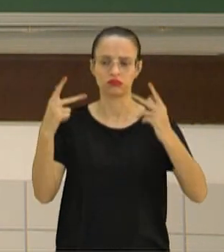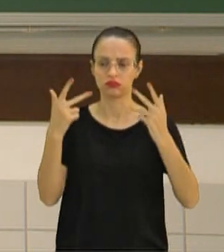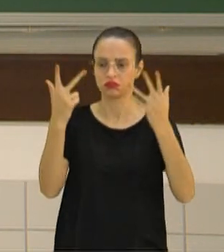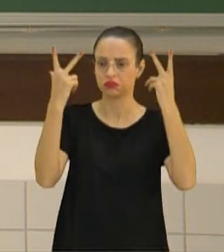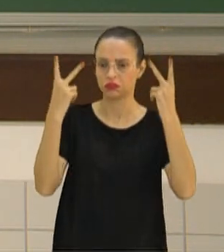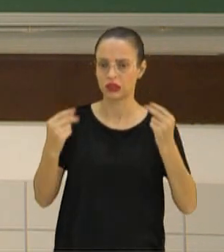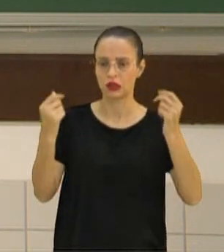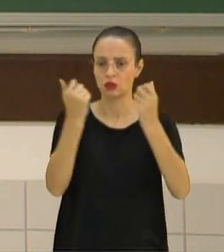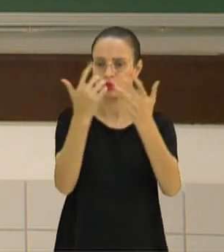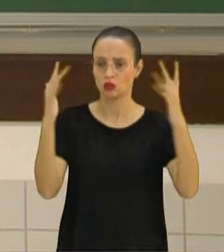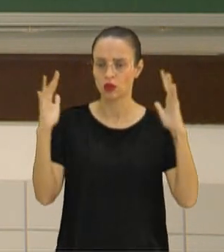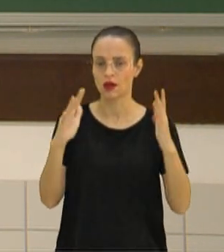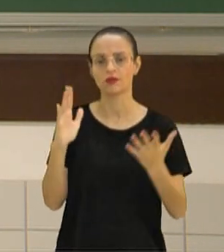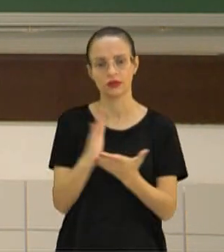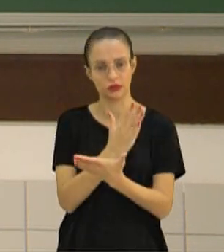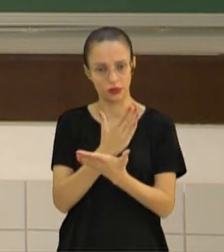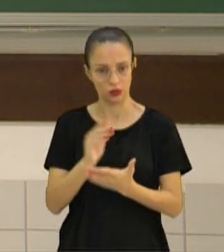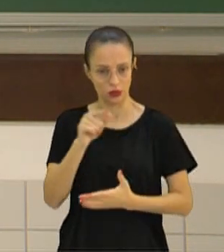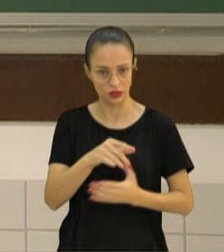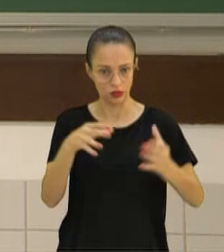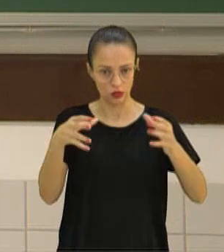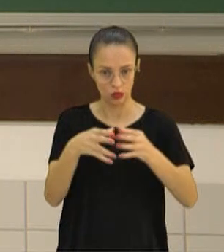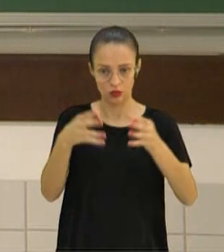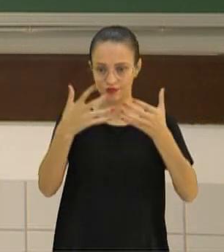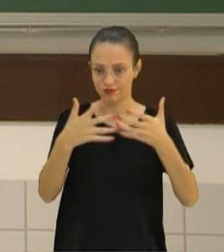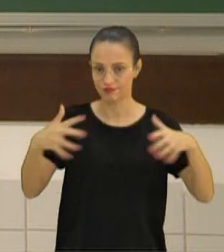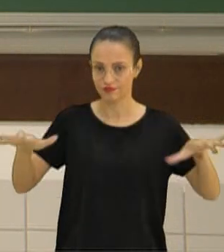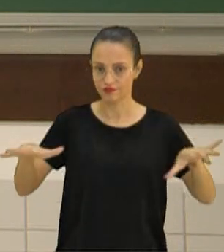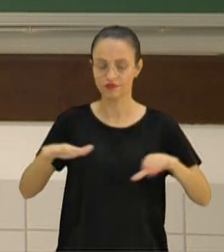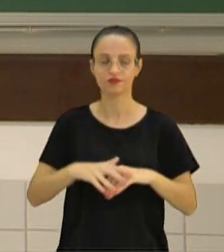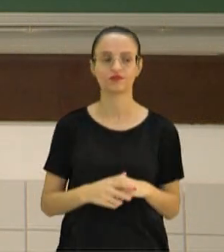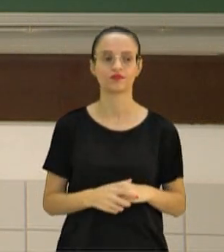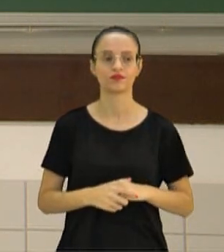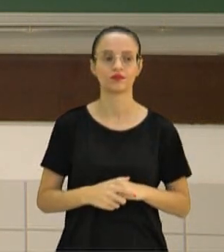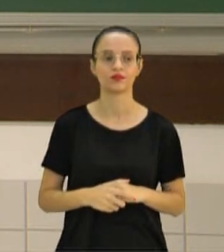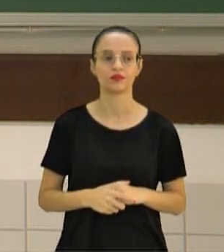se fez a separação desses grupos aí. Vamos prosseguindo?